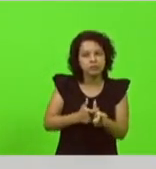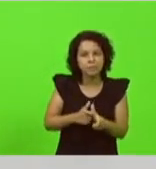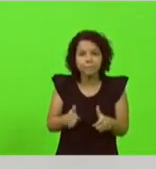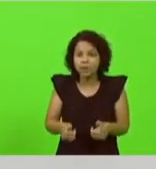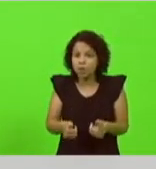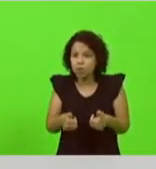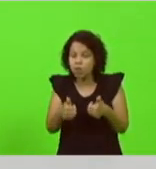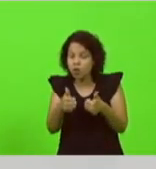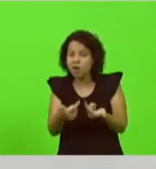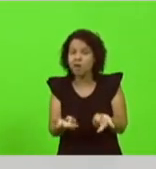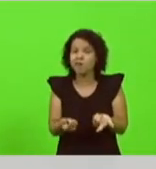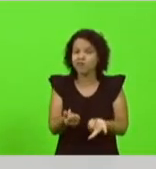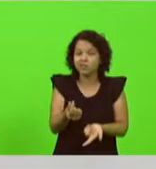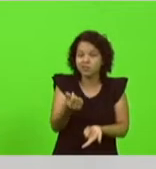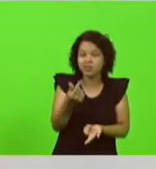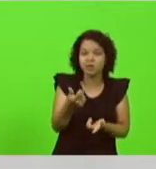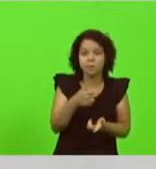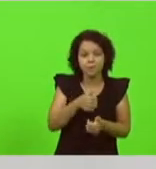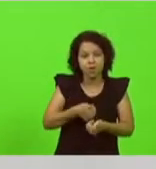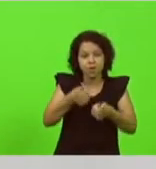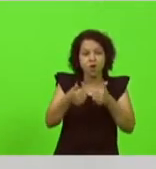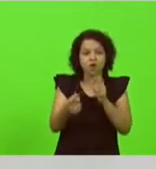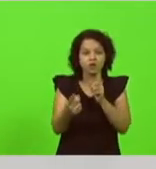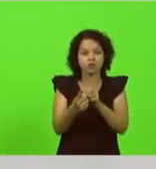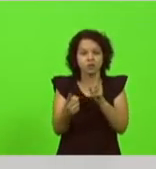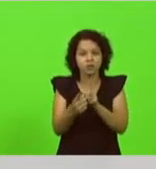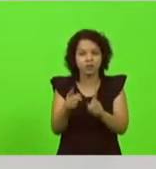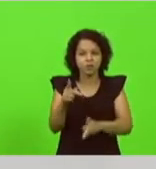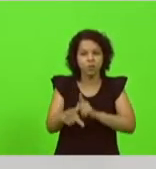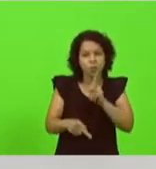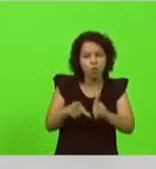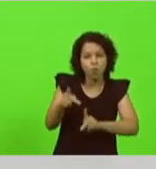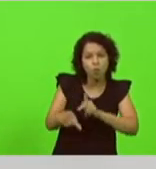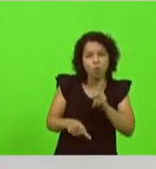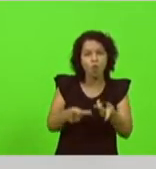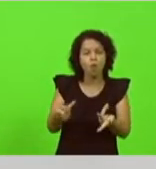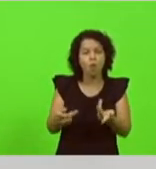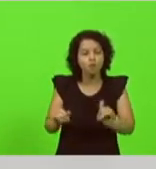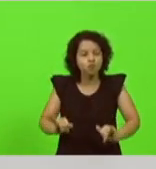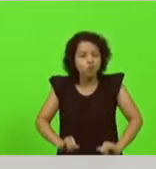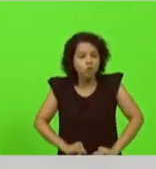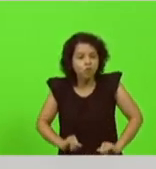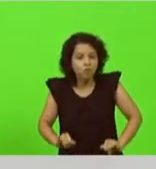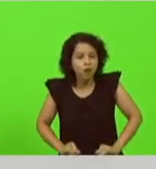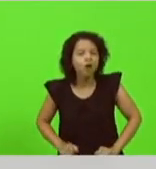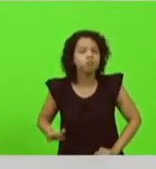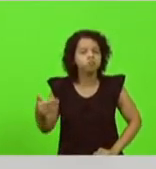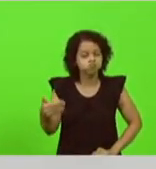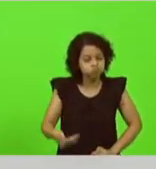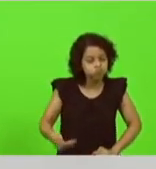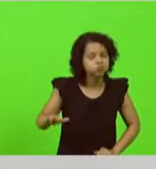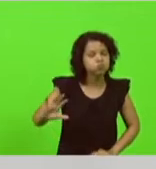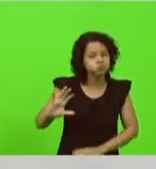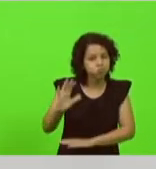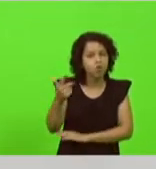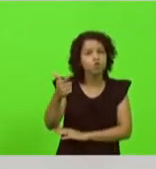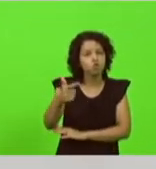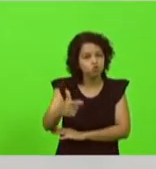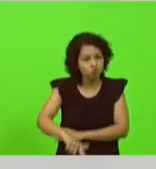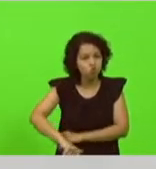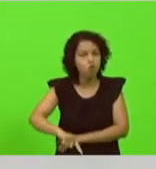e melhorar o atendimento à população. Mas as cenas de sofrimento voltaram a acontecer no hospital que